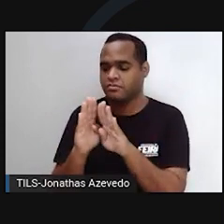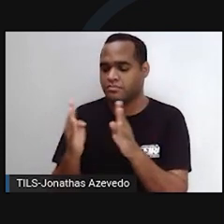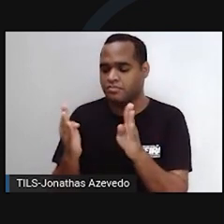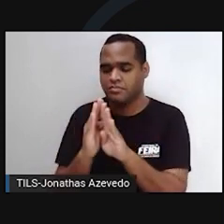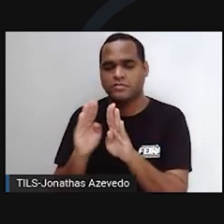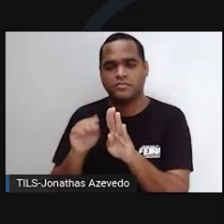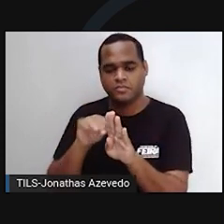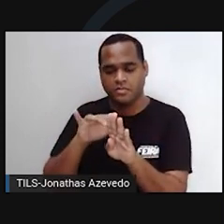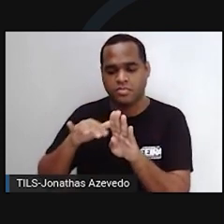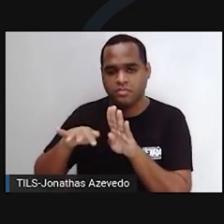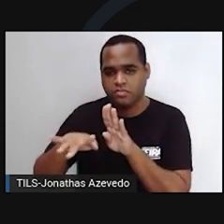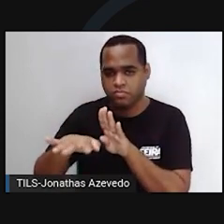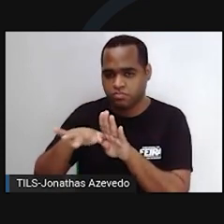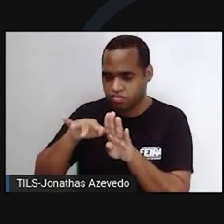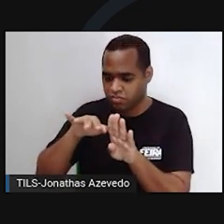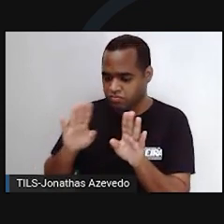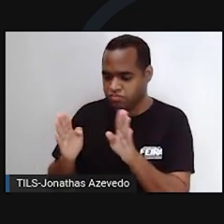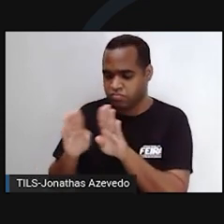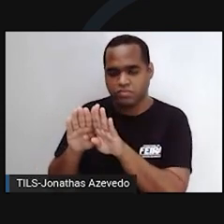substâncias da célula.